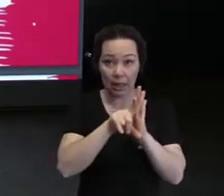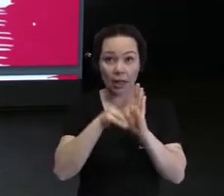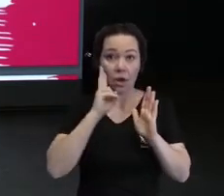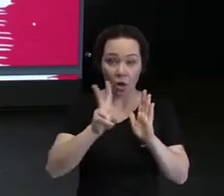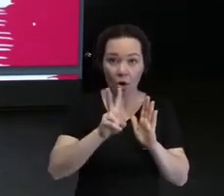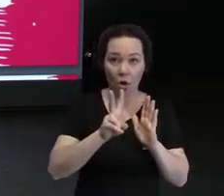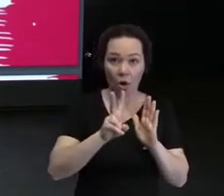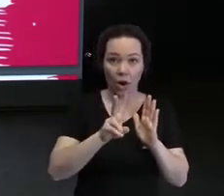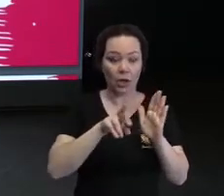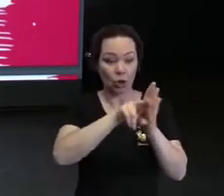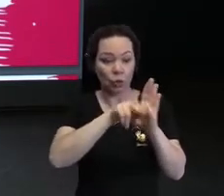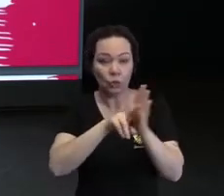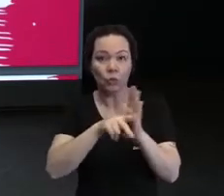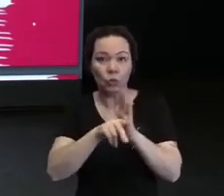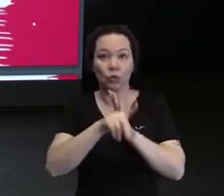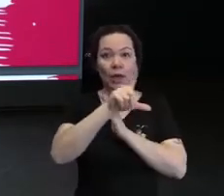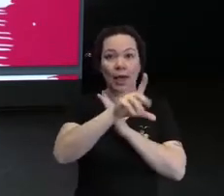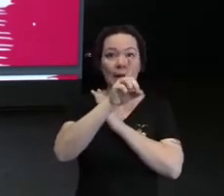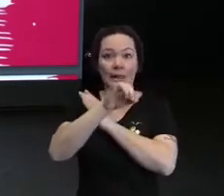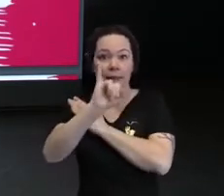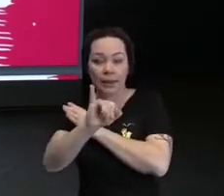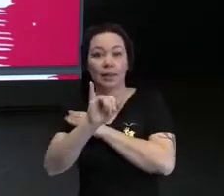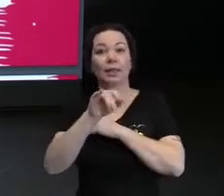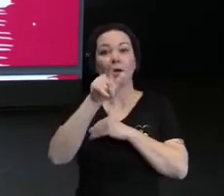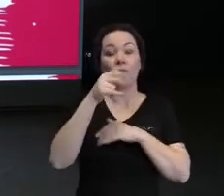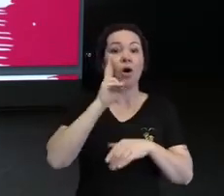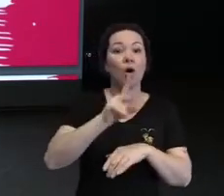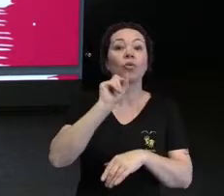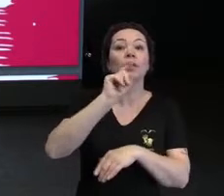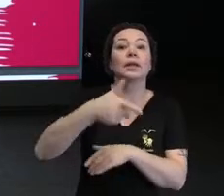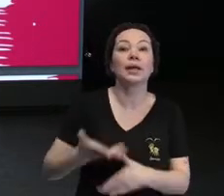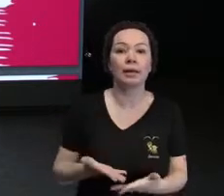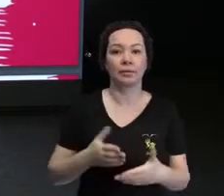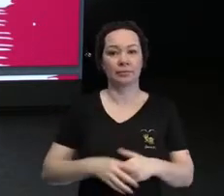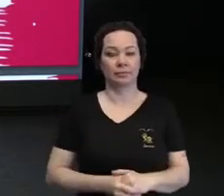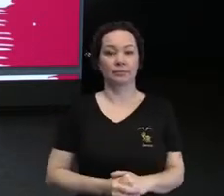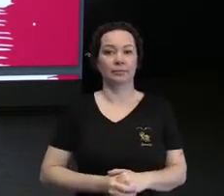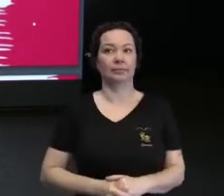Google LBI, coloca acessibilidade que você vai ver o que tá escrito lá.